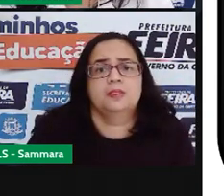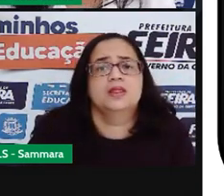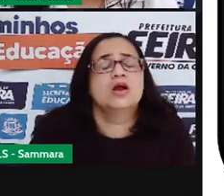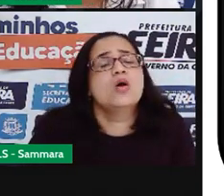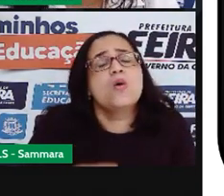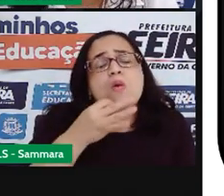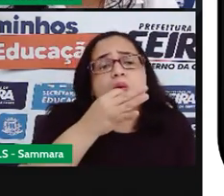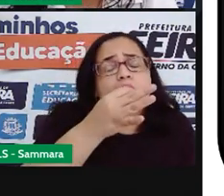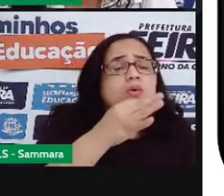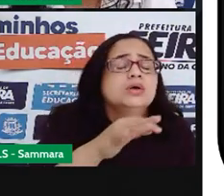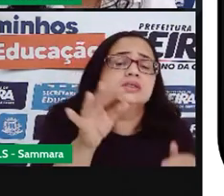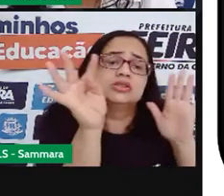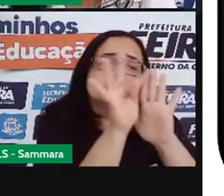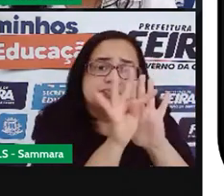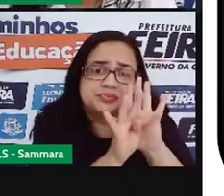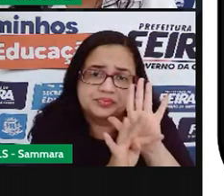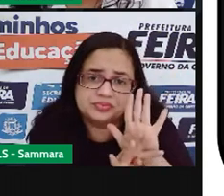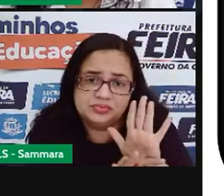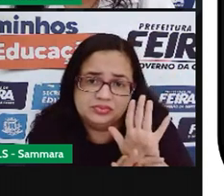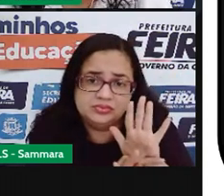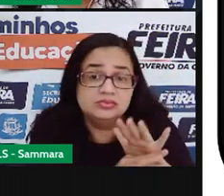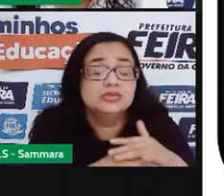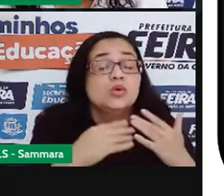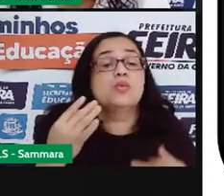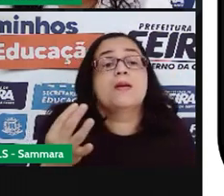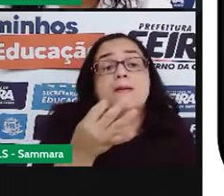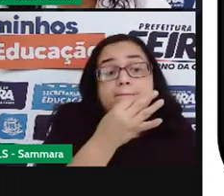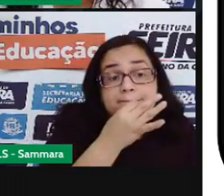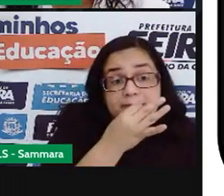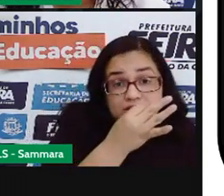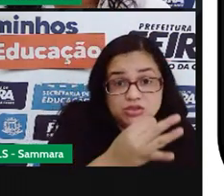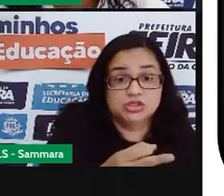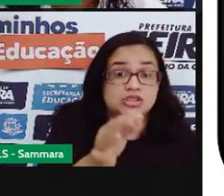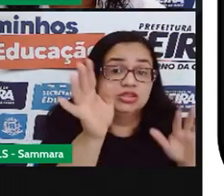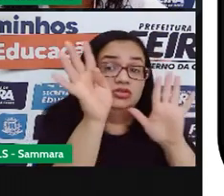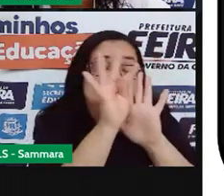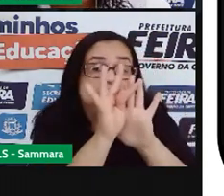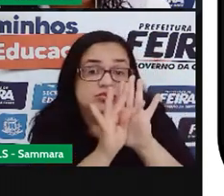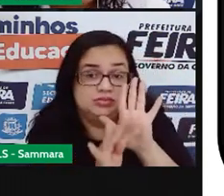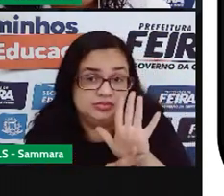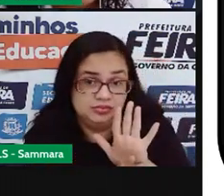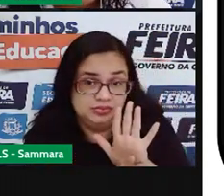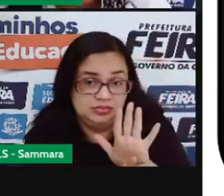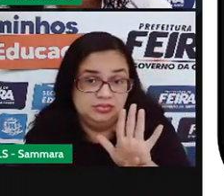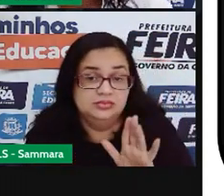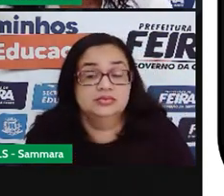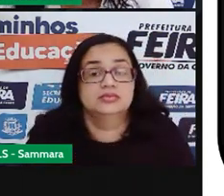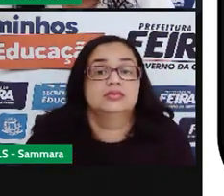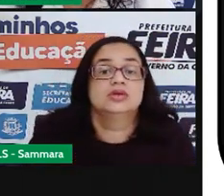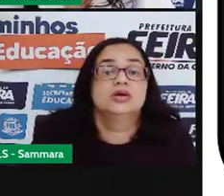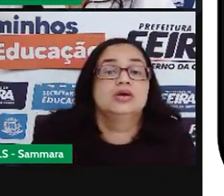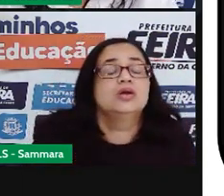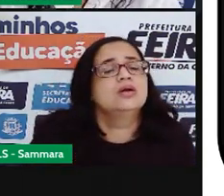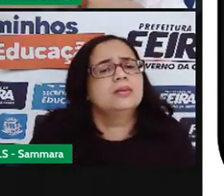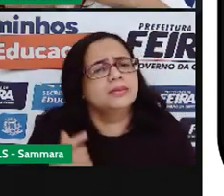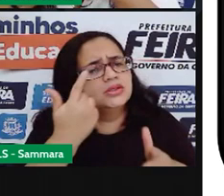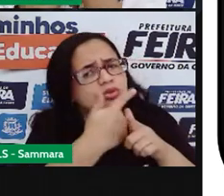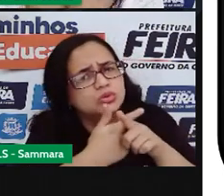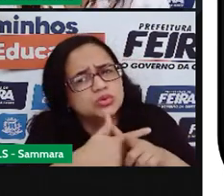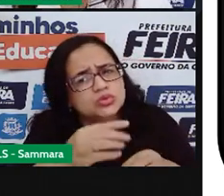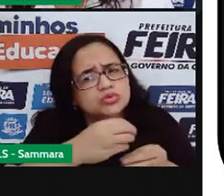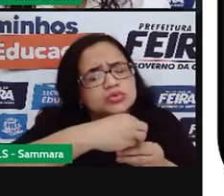Qual é a mensagem do panfleto? Qual é o objetivo do meu texto? Onde